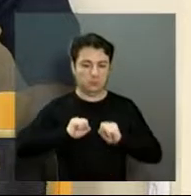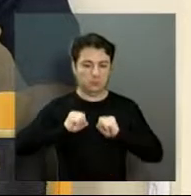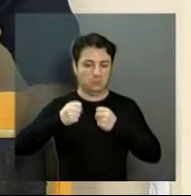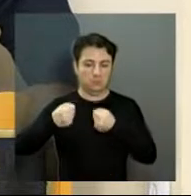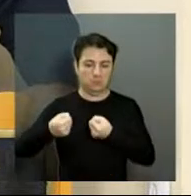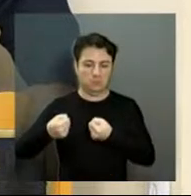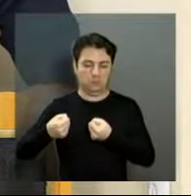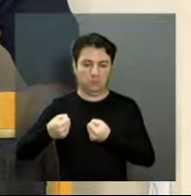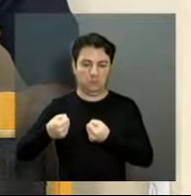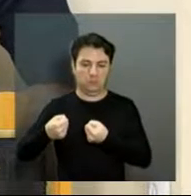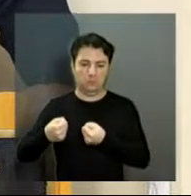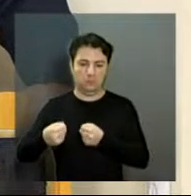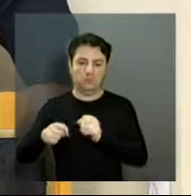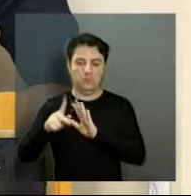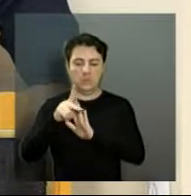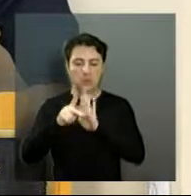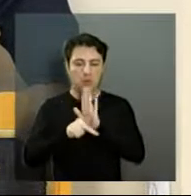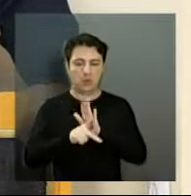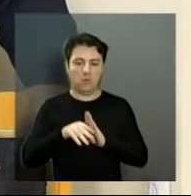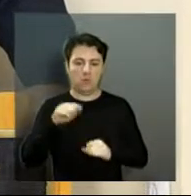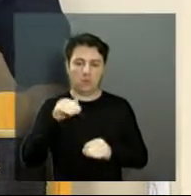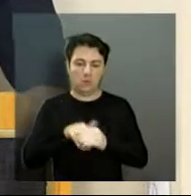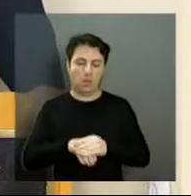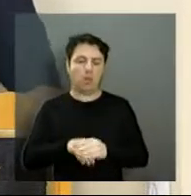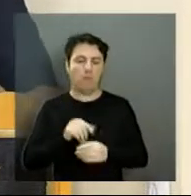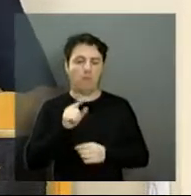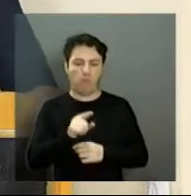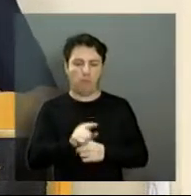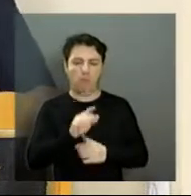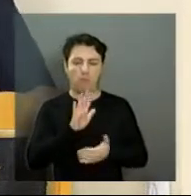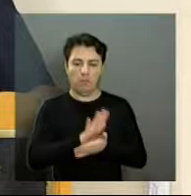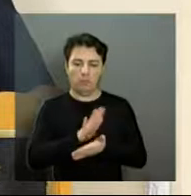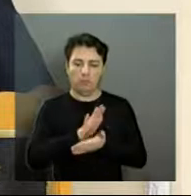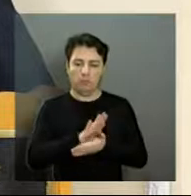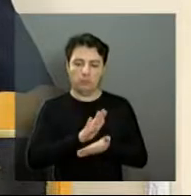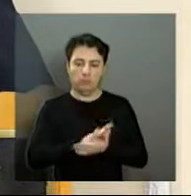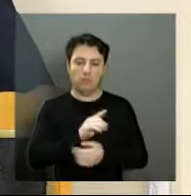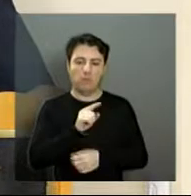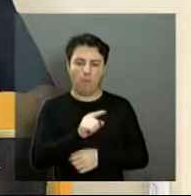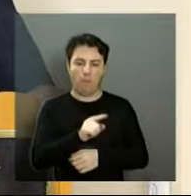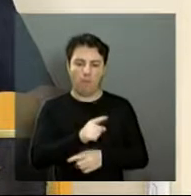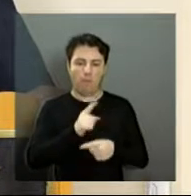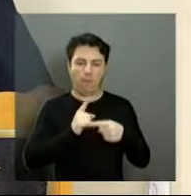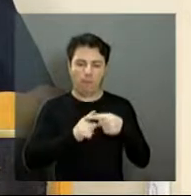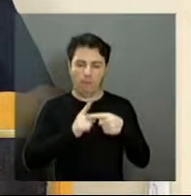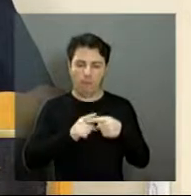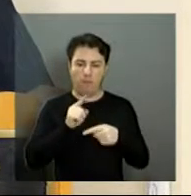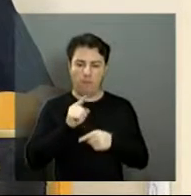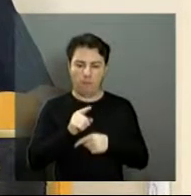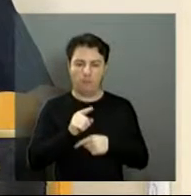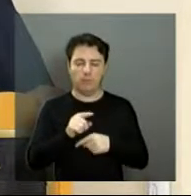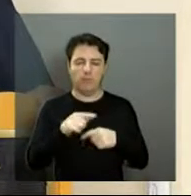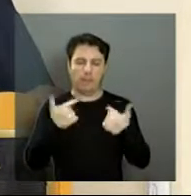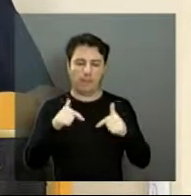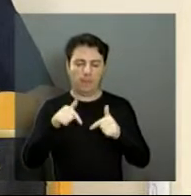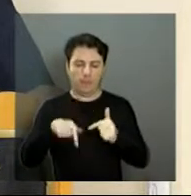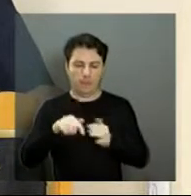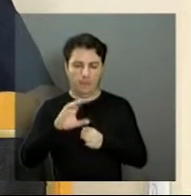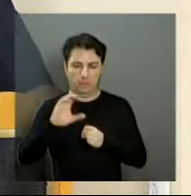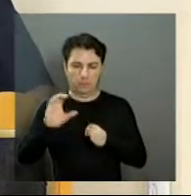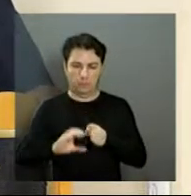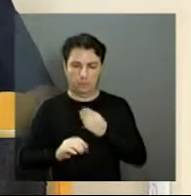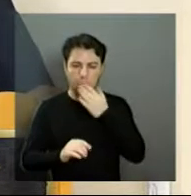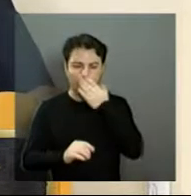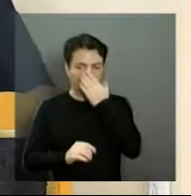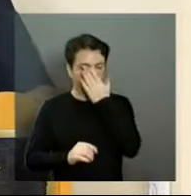qual era o projeto que está sendo votado. Então, parabéns a você, presidente, que soube representar, com certeza, essa casa. Essa